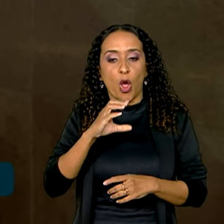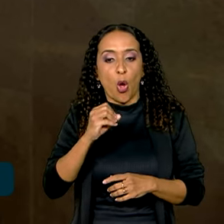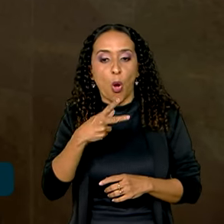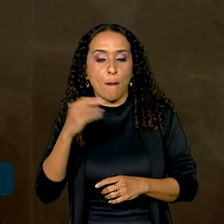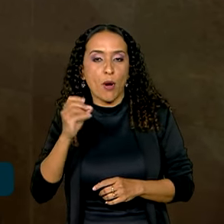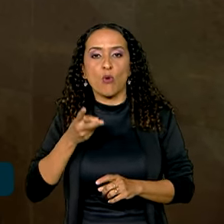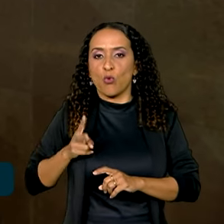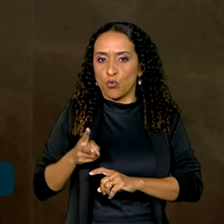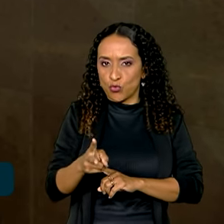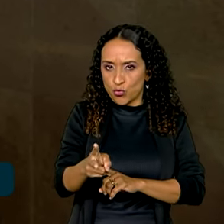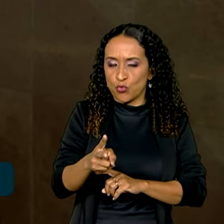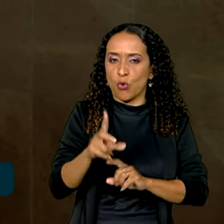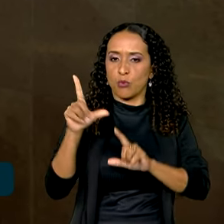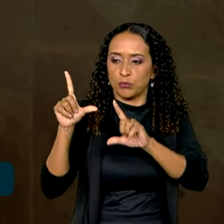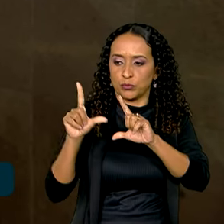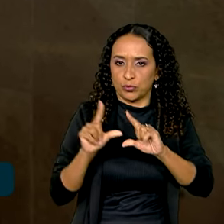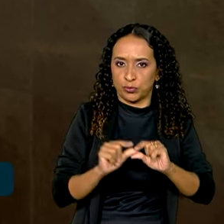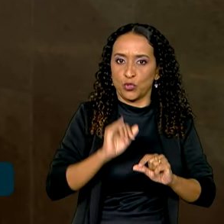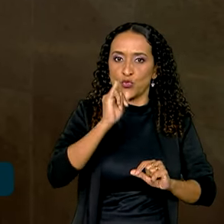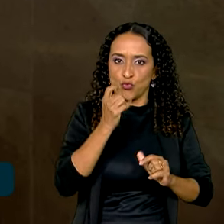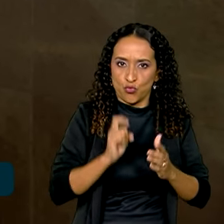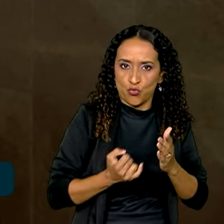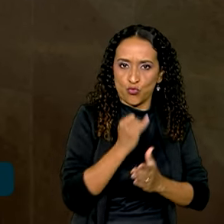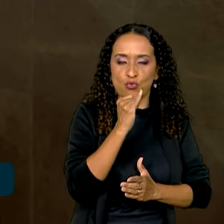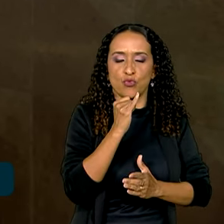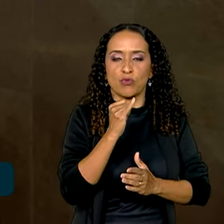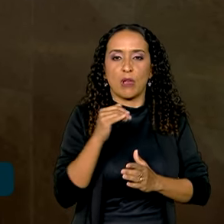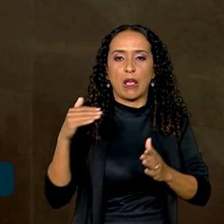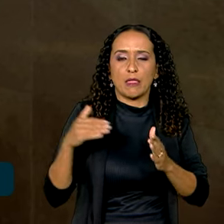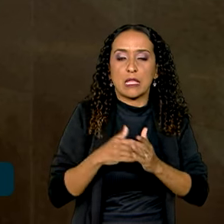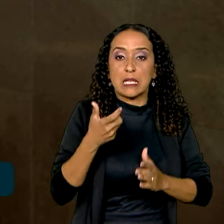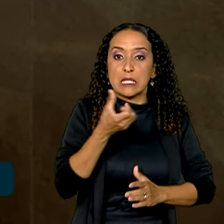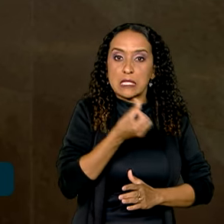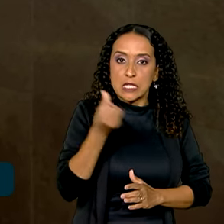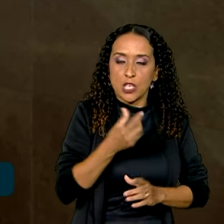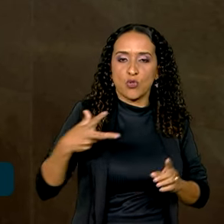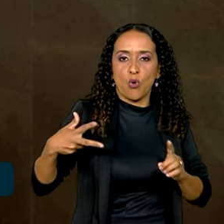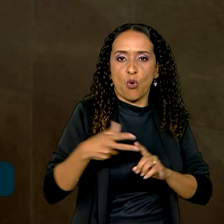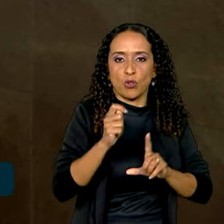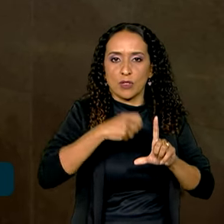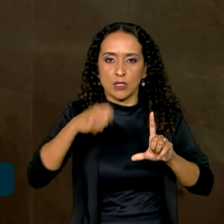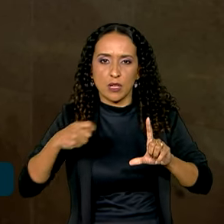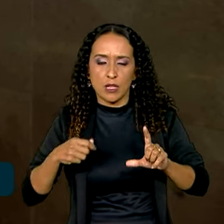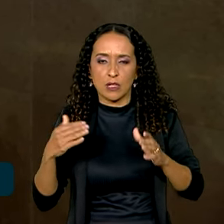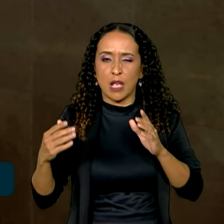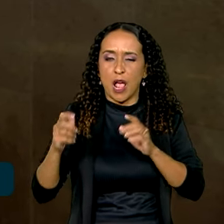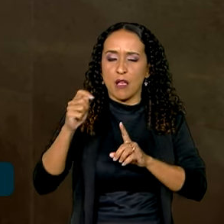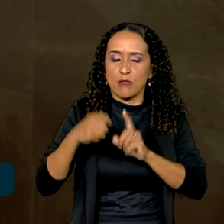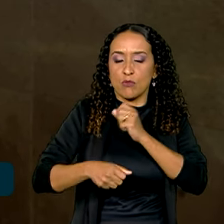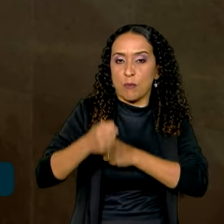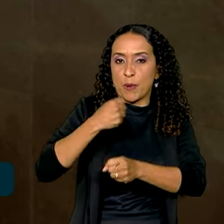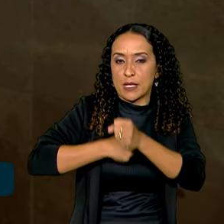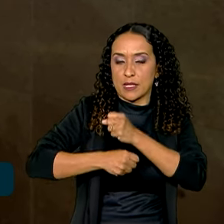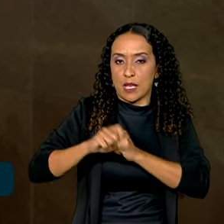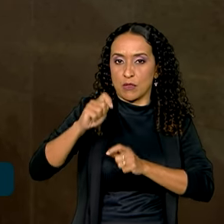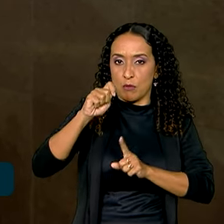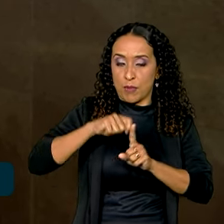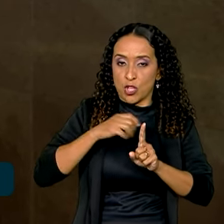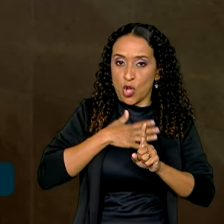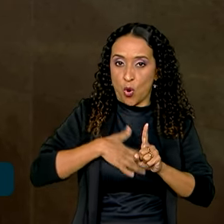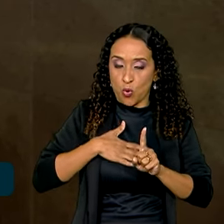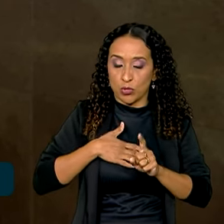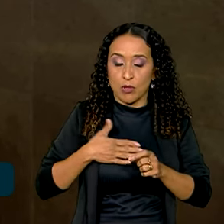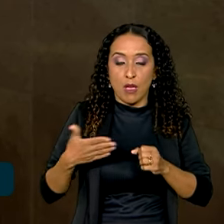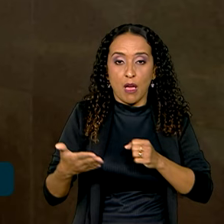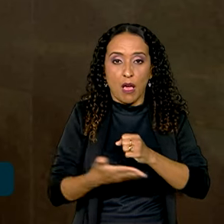manteve a sequência de redução dos juros, chegando ao sexto corte da Selic desde agosto do ano passado. E esta taxa